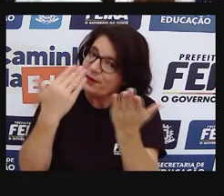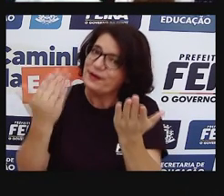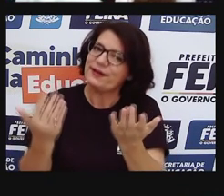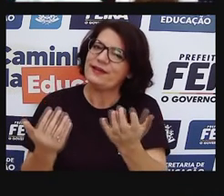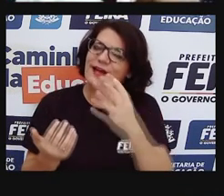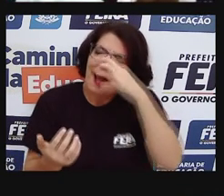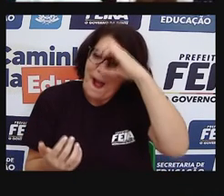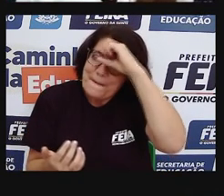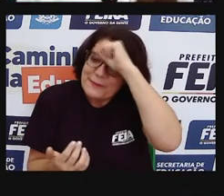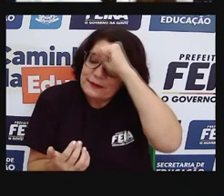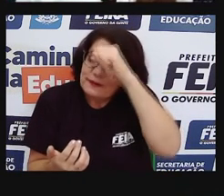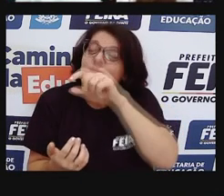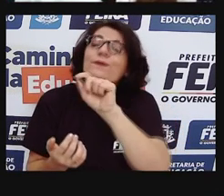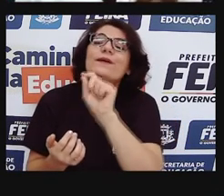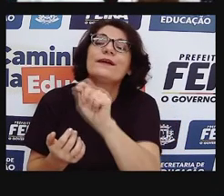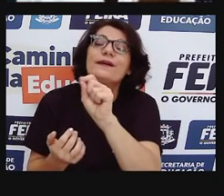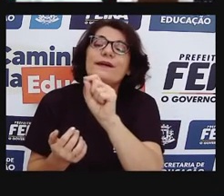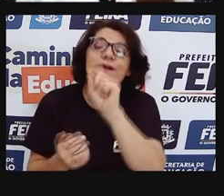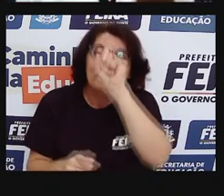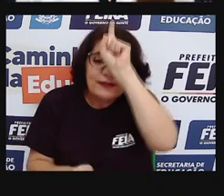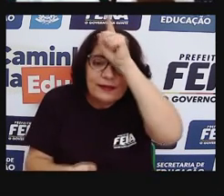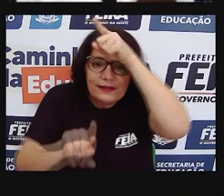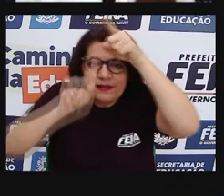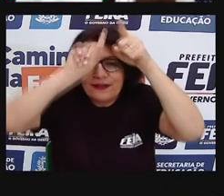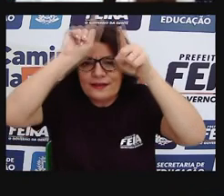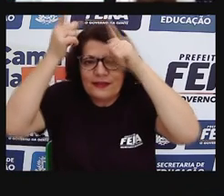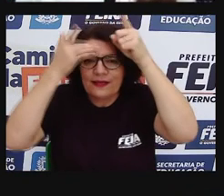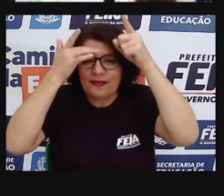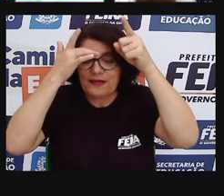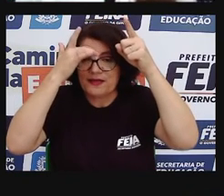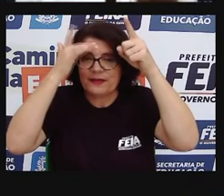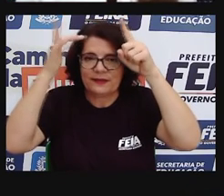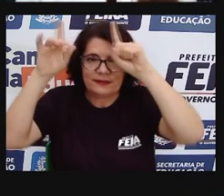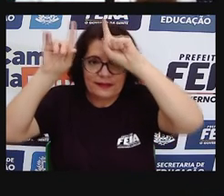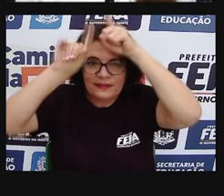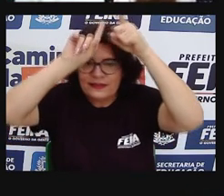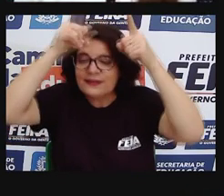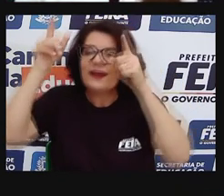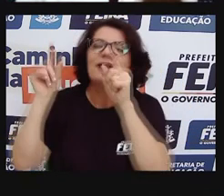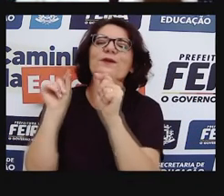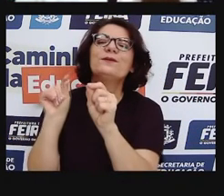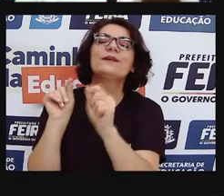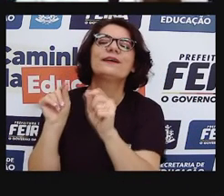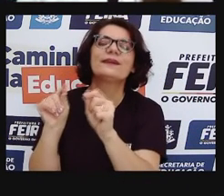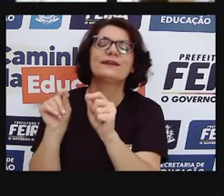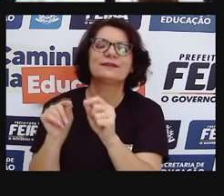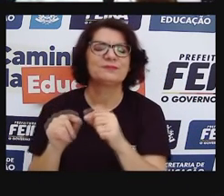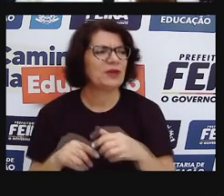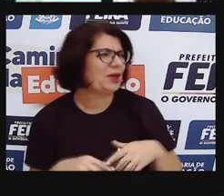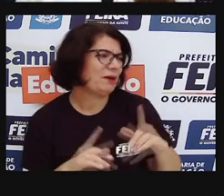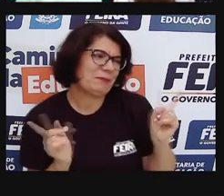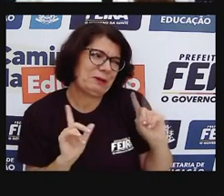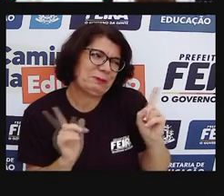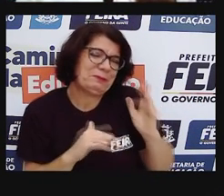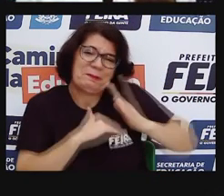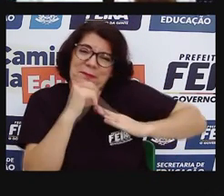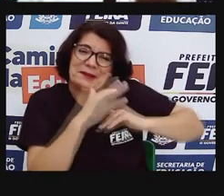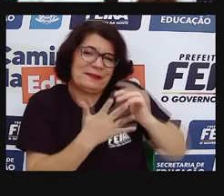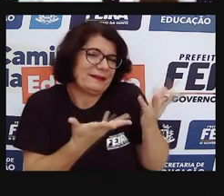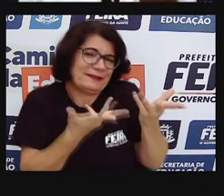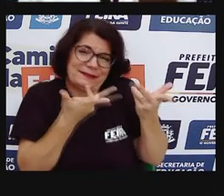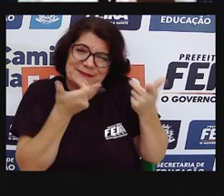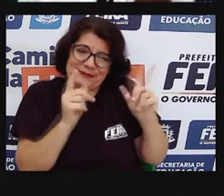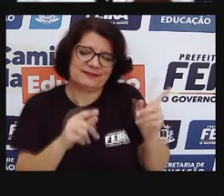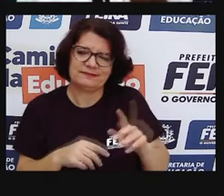para criar. O que é eu quero que vocês façam? Ah, para a Nádia, mas eu não sou nem um artista, não